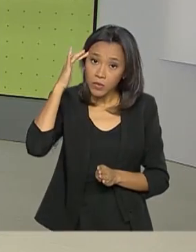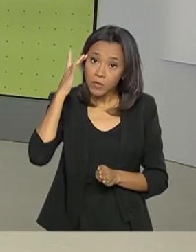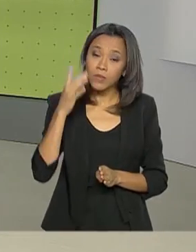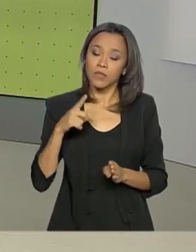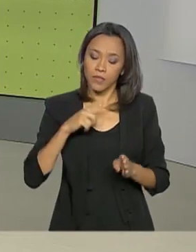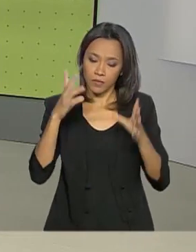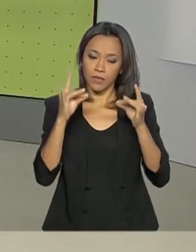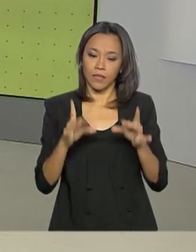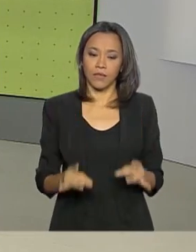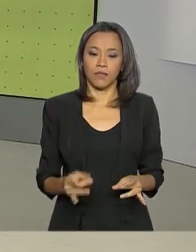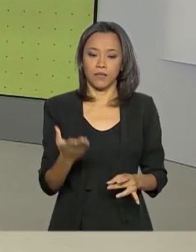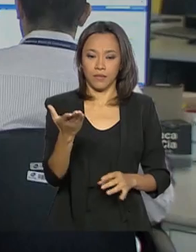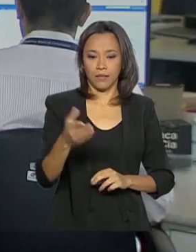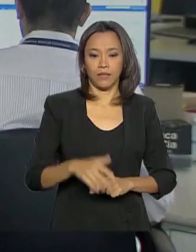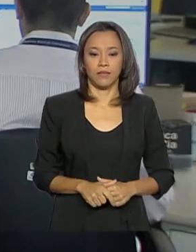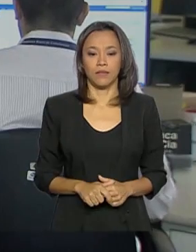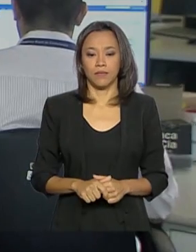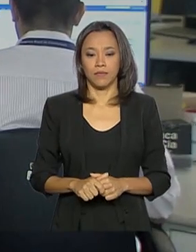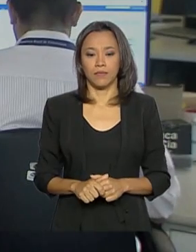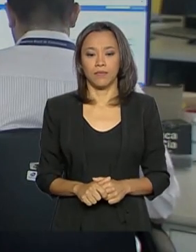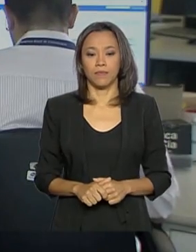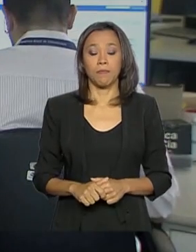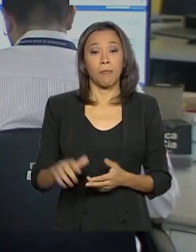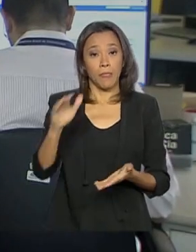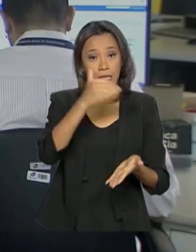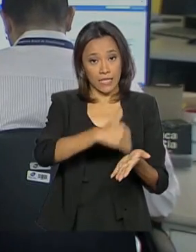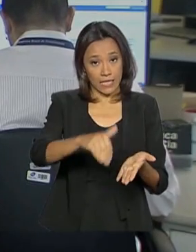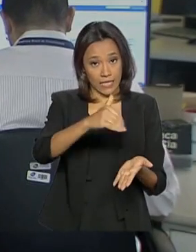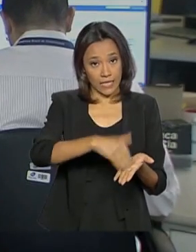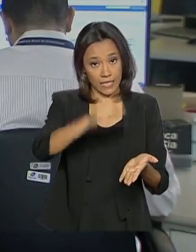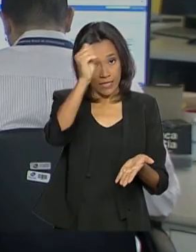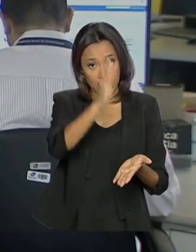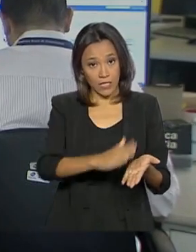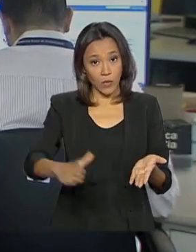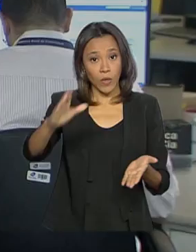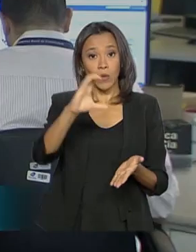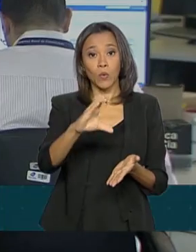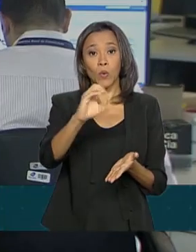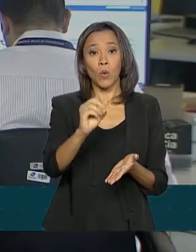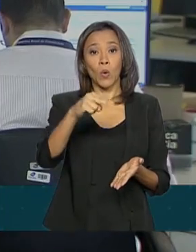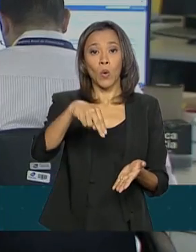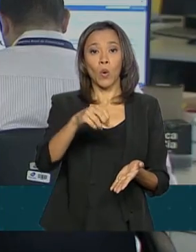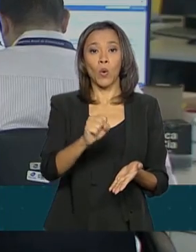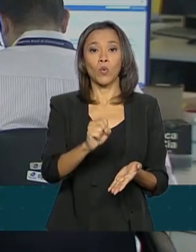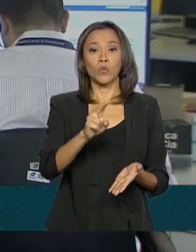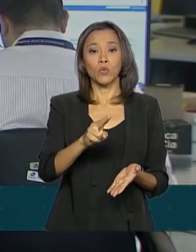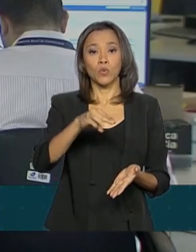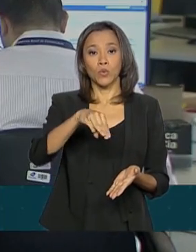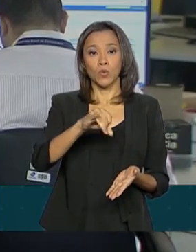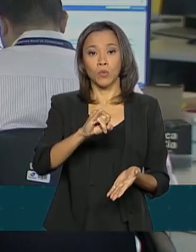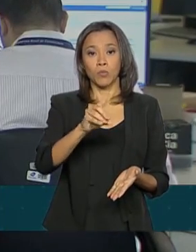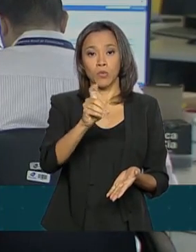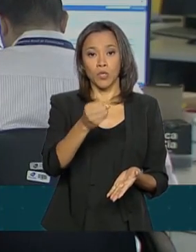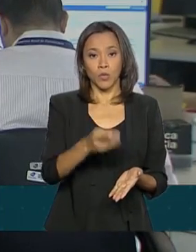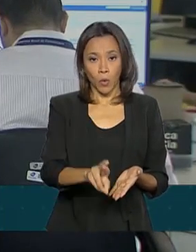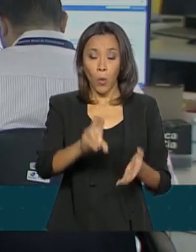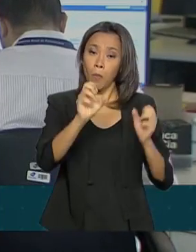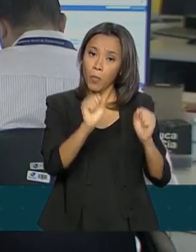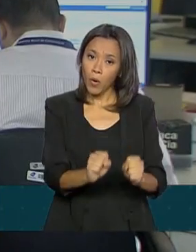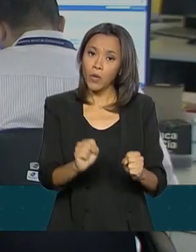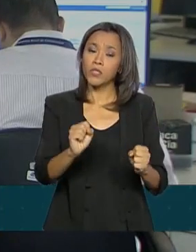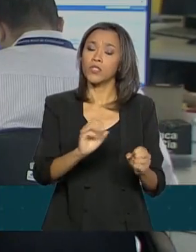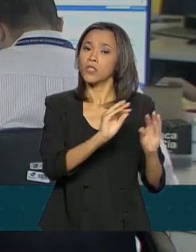tem os detalhes. A Secretaria Nacional do Consumidor recomenda que as pessoas possam remarcar, sem custos